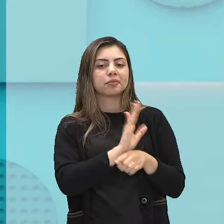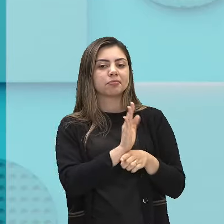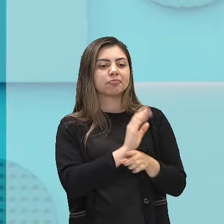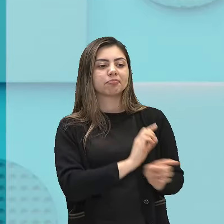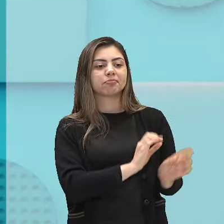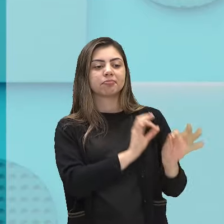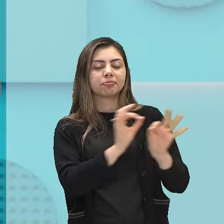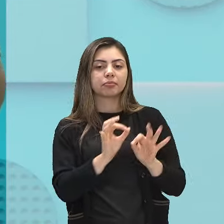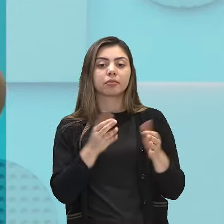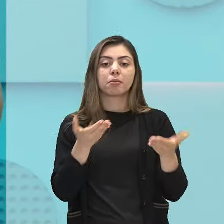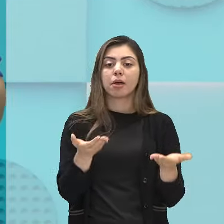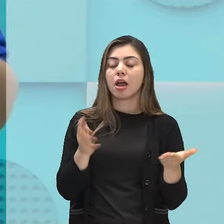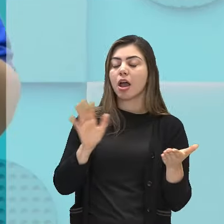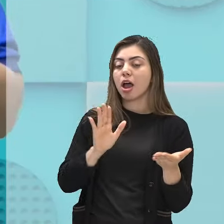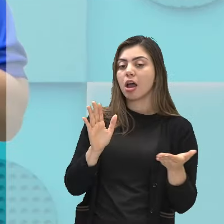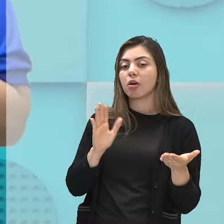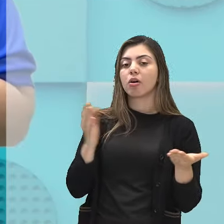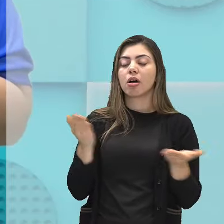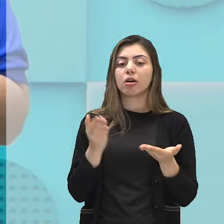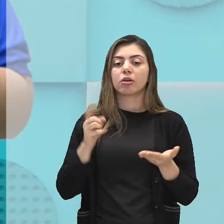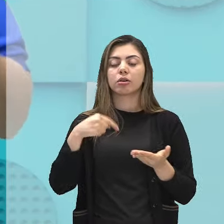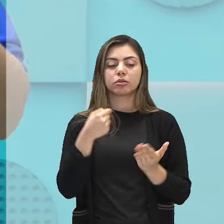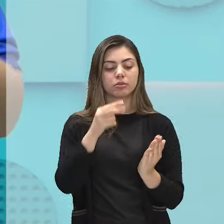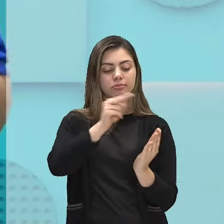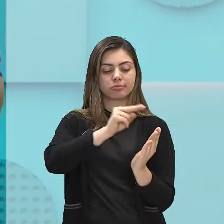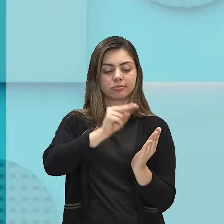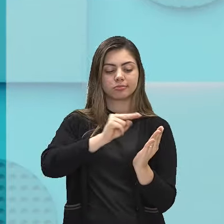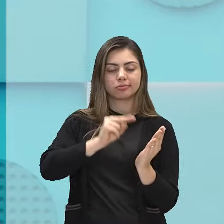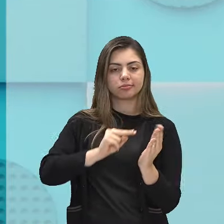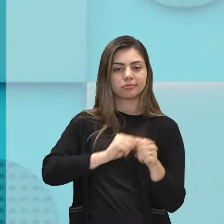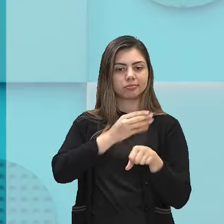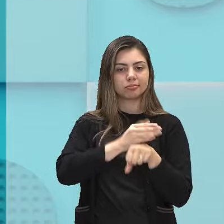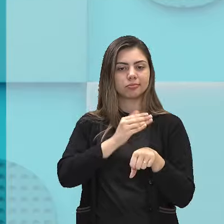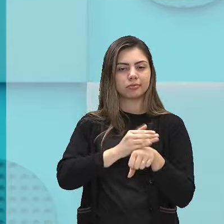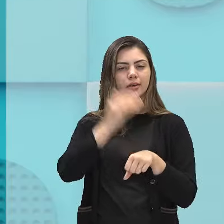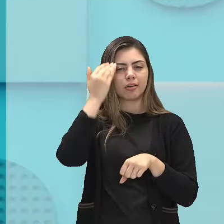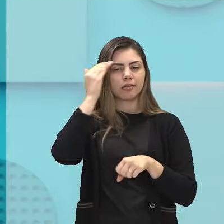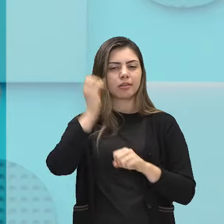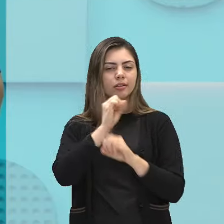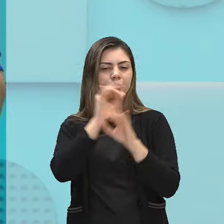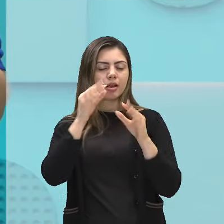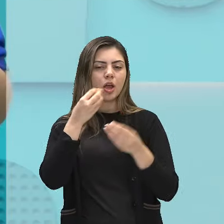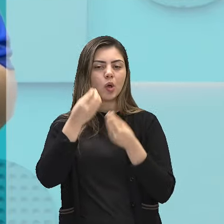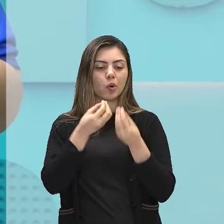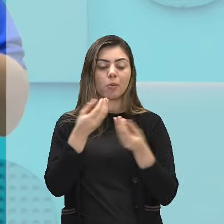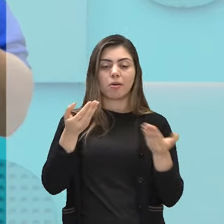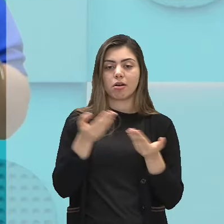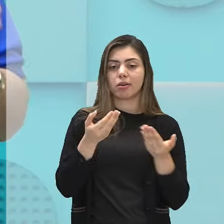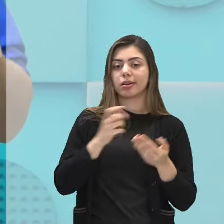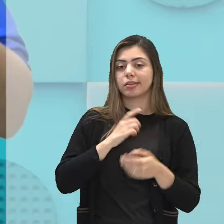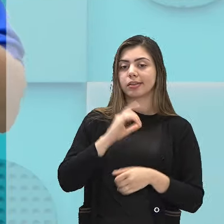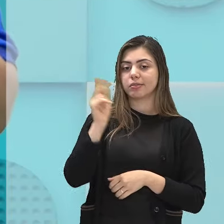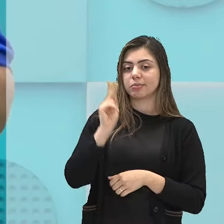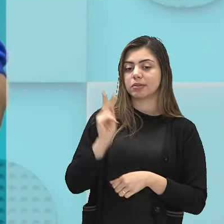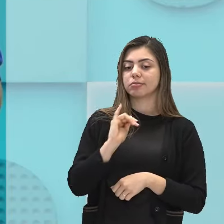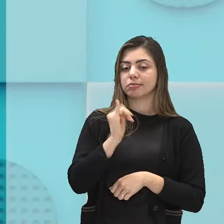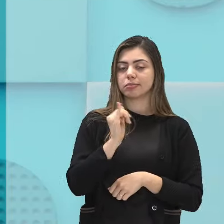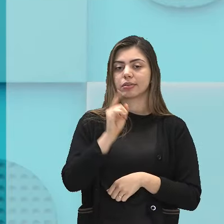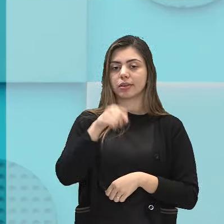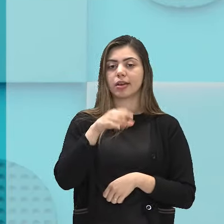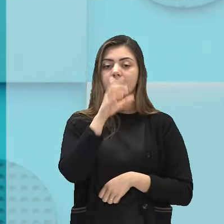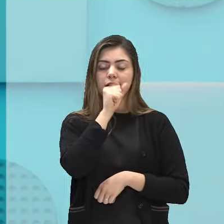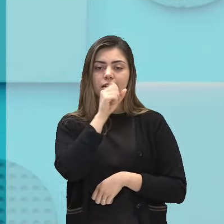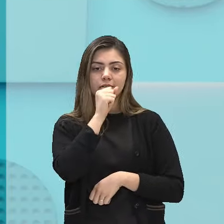Agora nós vamos trabalhar a leitura e a compreensão desse conto, Laranja de